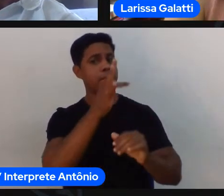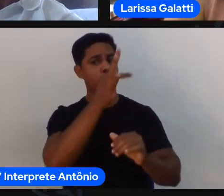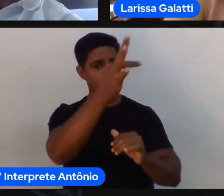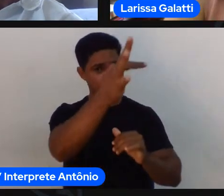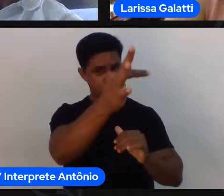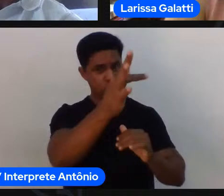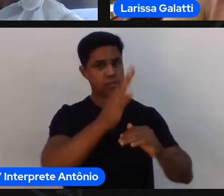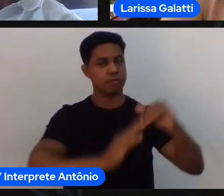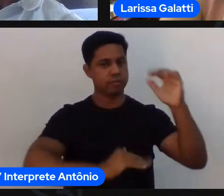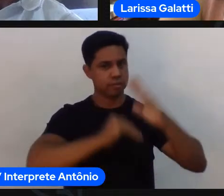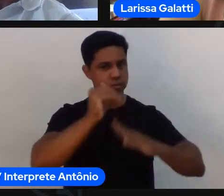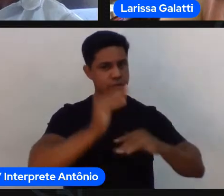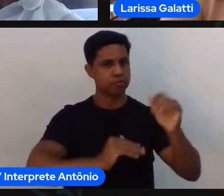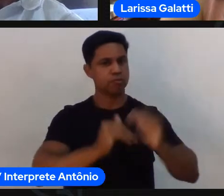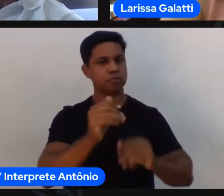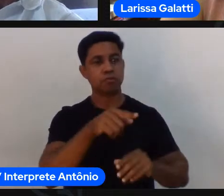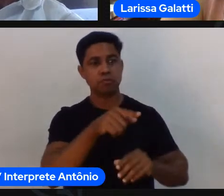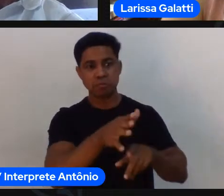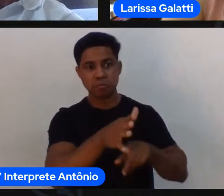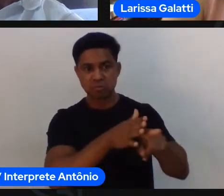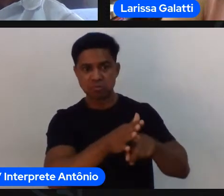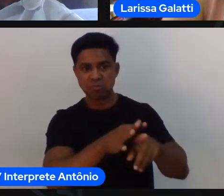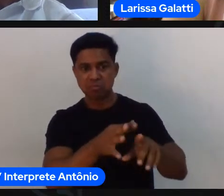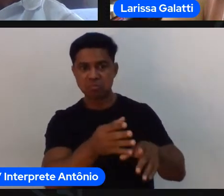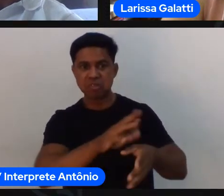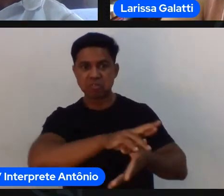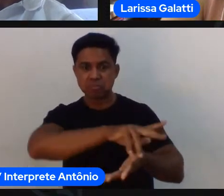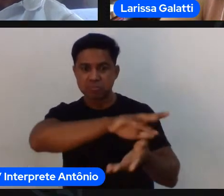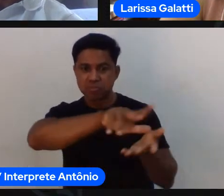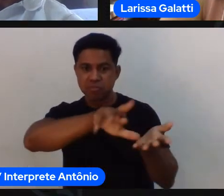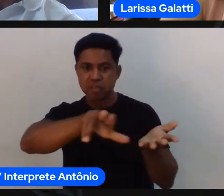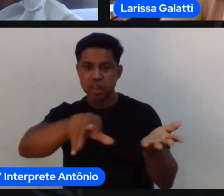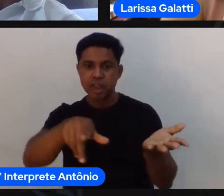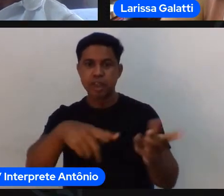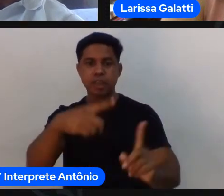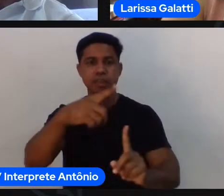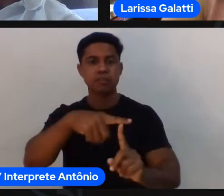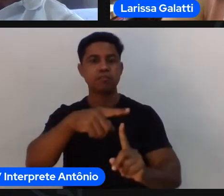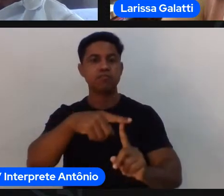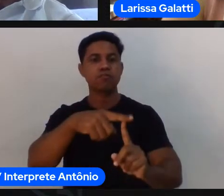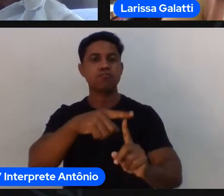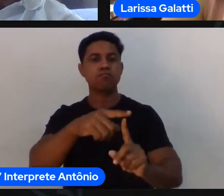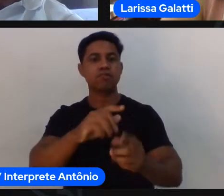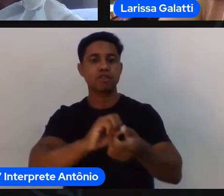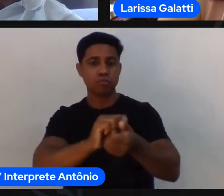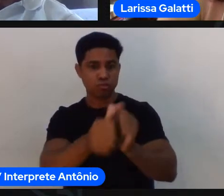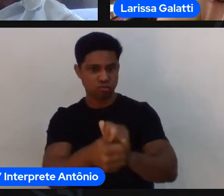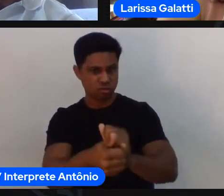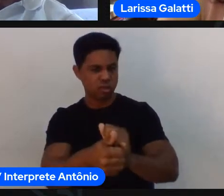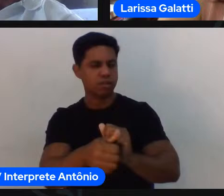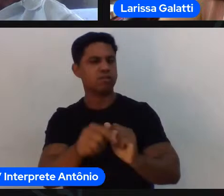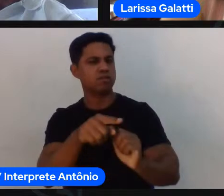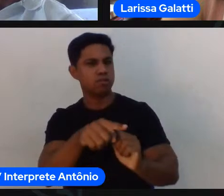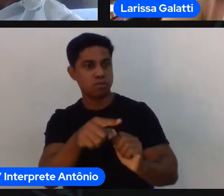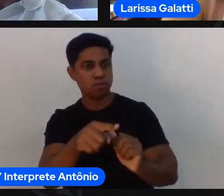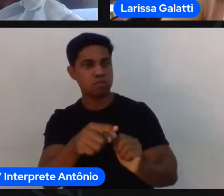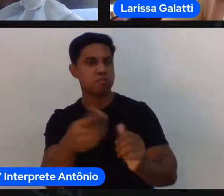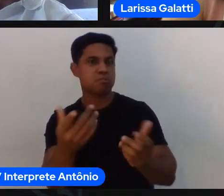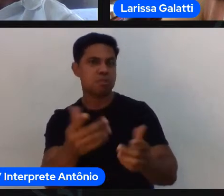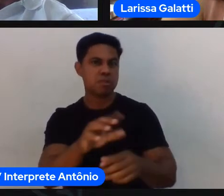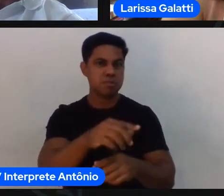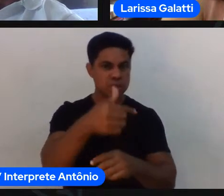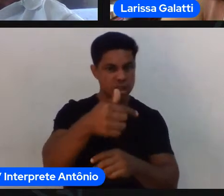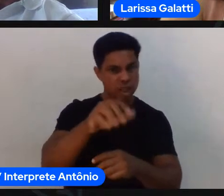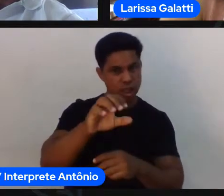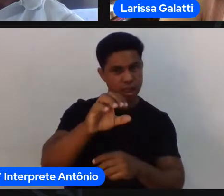todas as modalidades e em modalidades coletivas isso supera 80, 90% de atletas de elite de atletas das